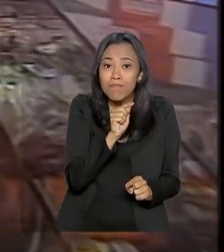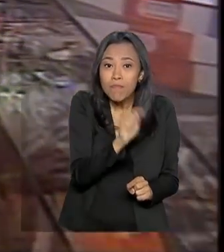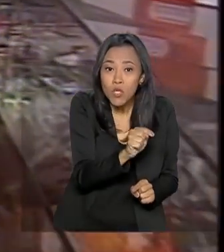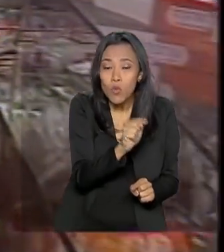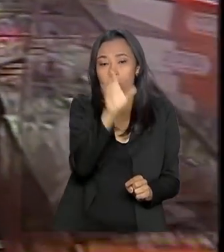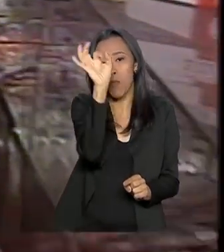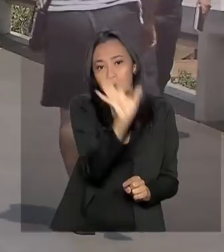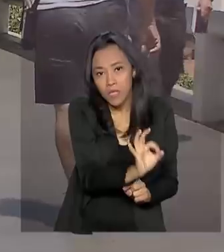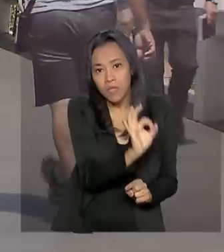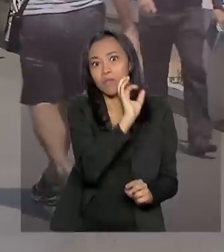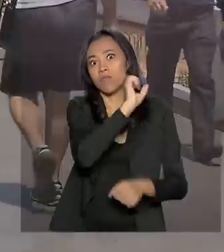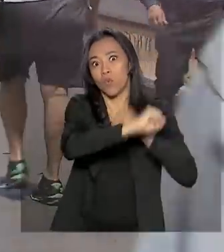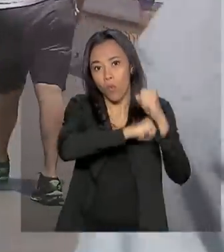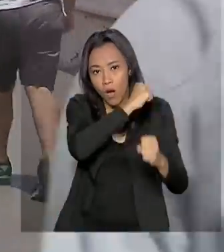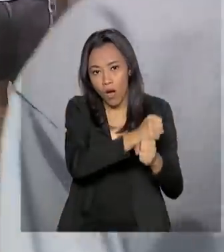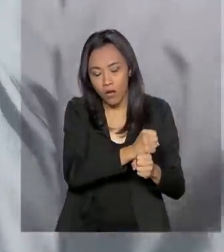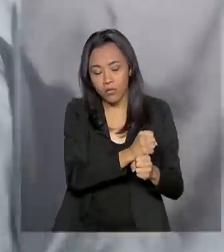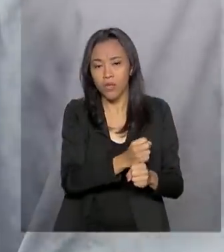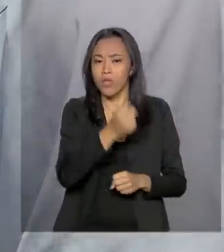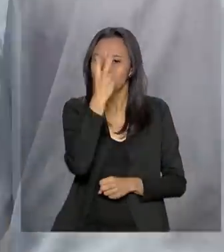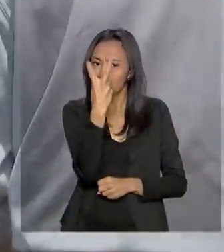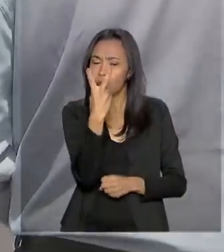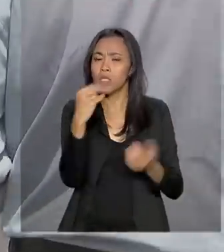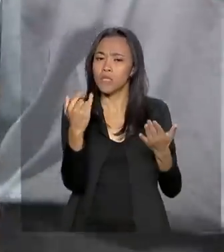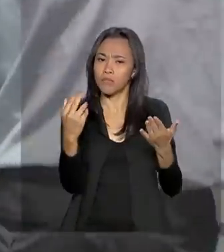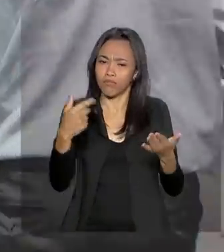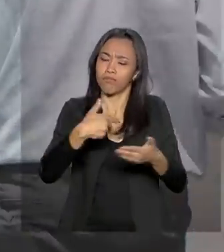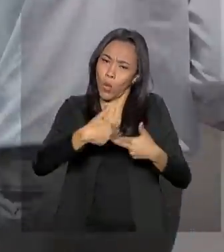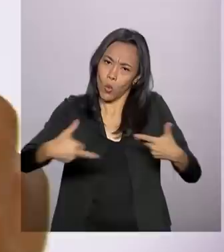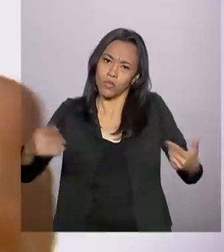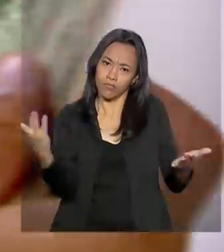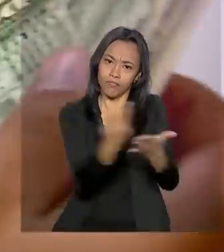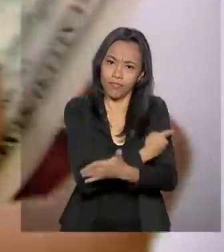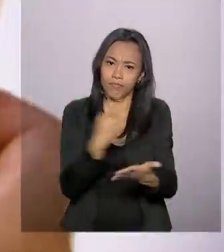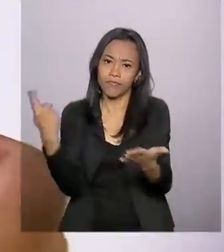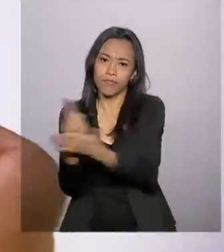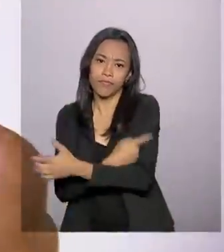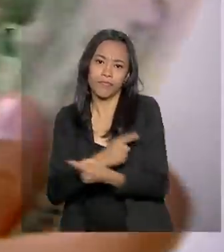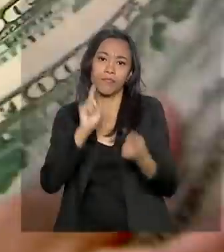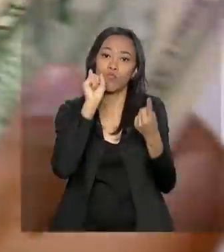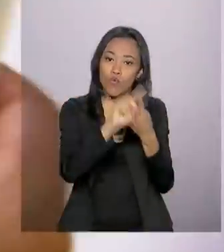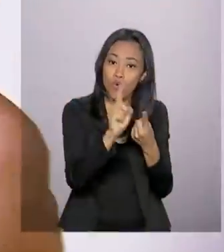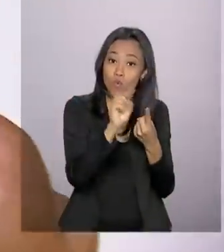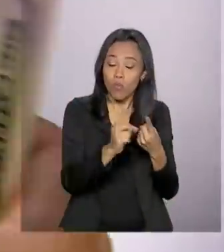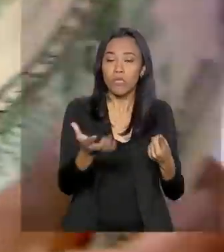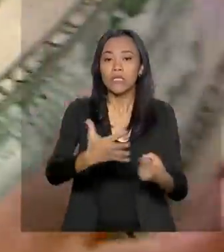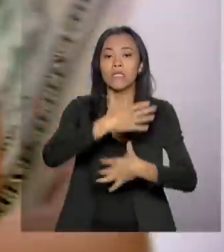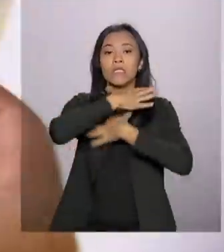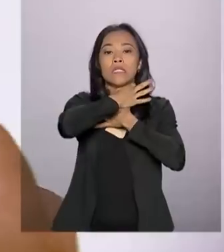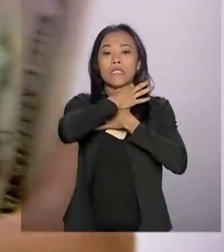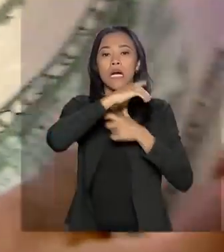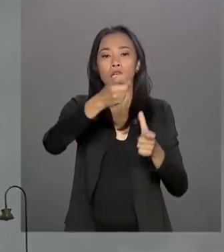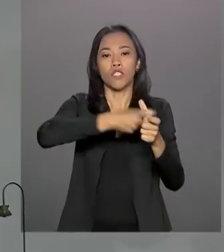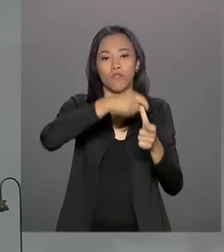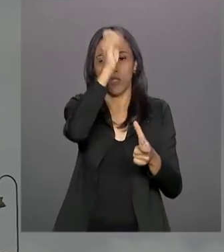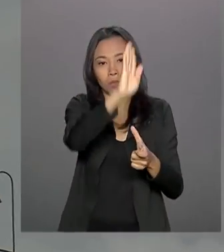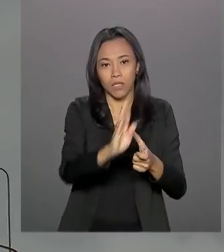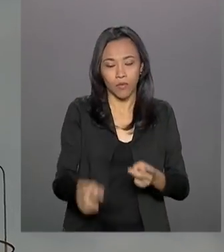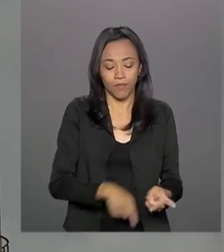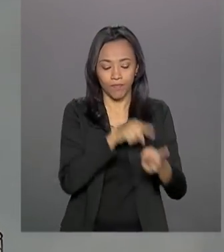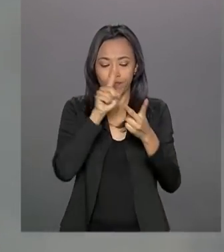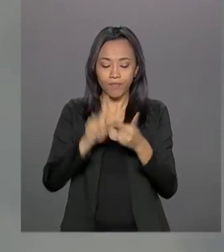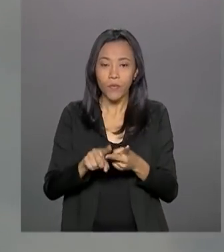cento ao ano. Pelo menos dois fatores contribuíram para este cenário. A elevação do endividamento externo do Brasil e o